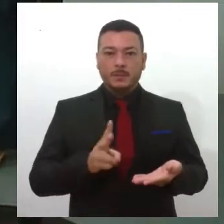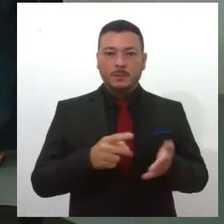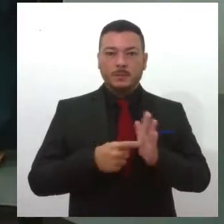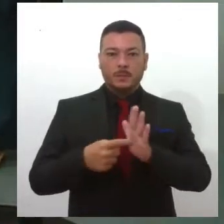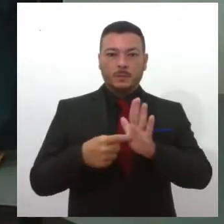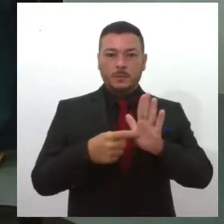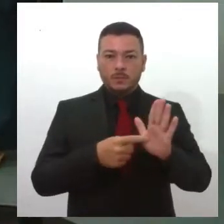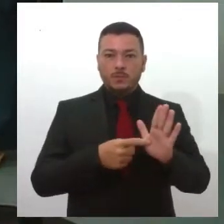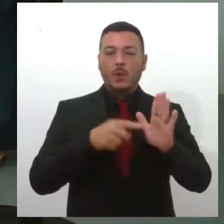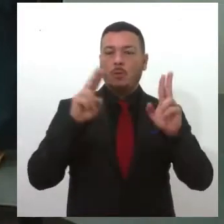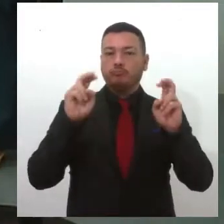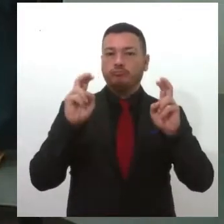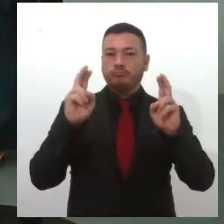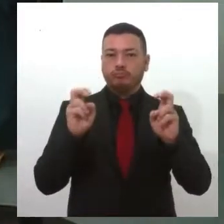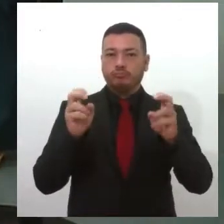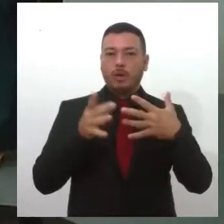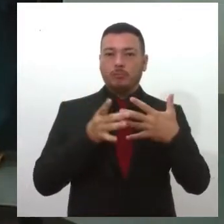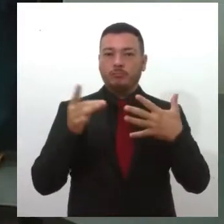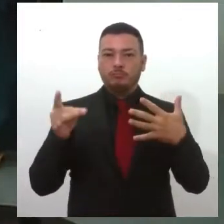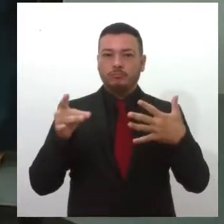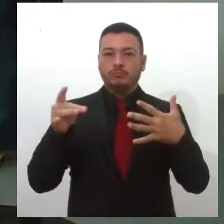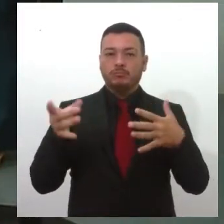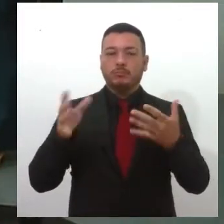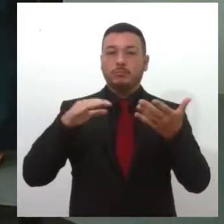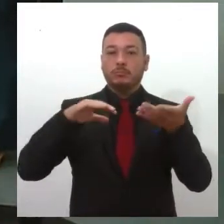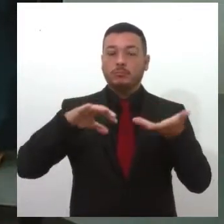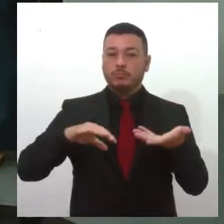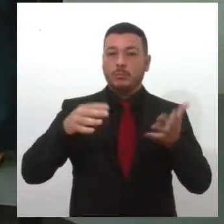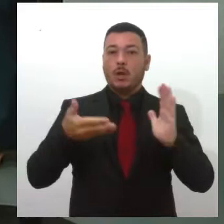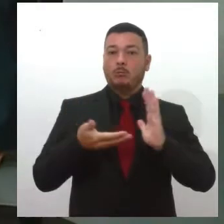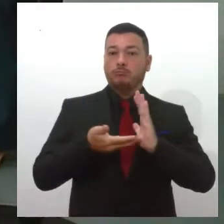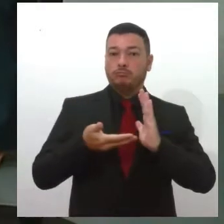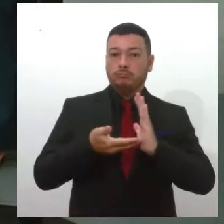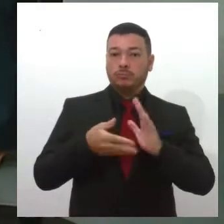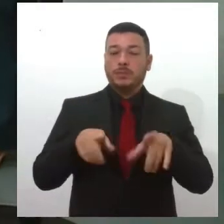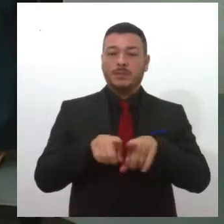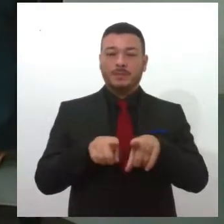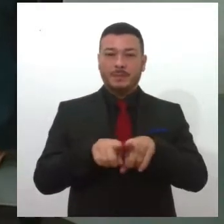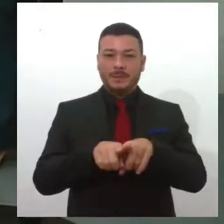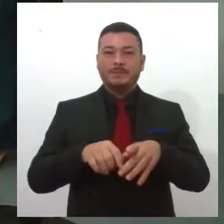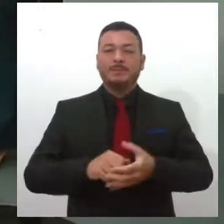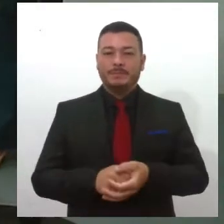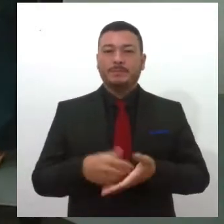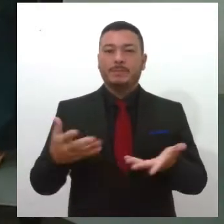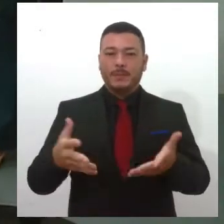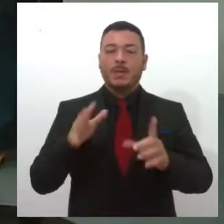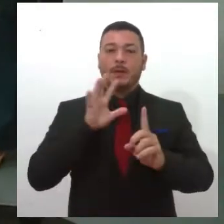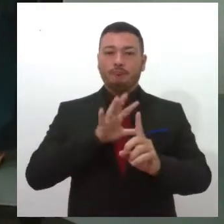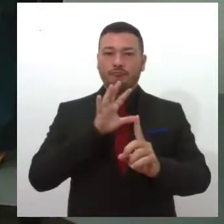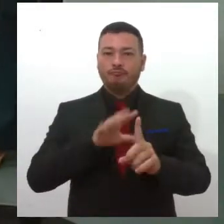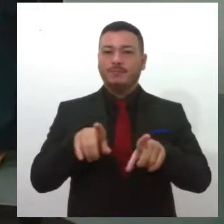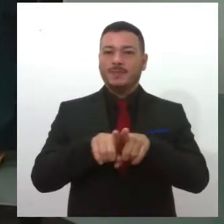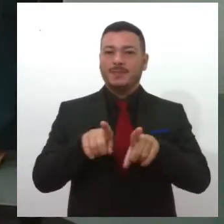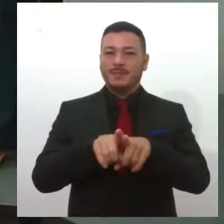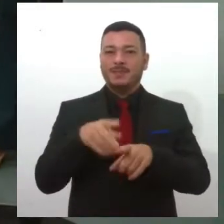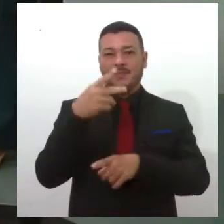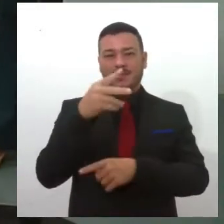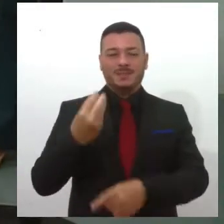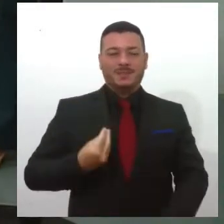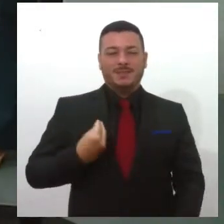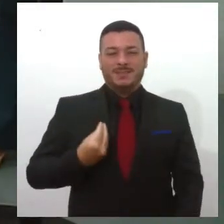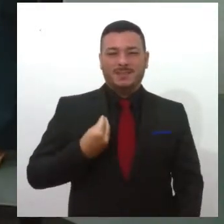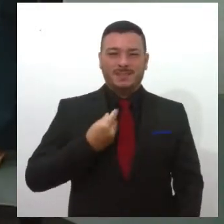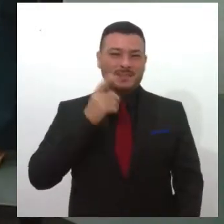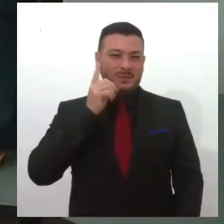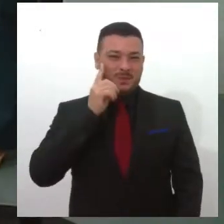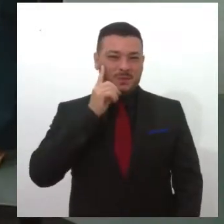os assuntos que são destaques no Senado e na Câmara dos Deputados e que repercutem, é claro, no seu dia a dia, no